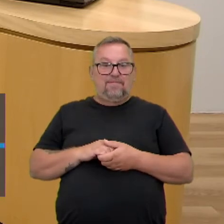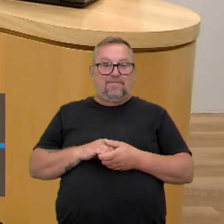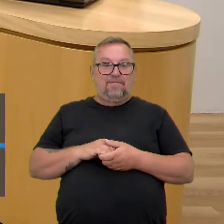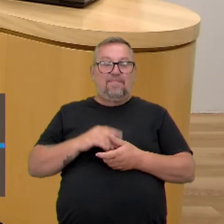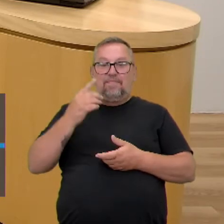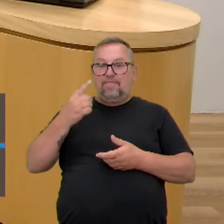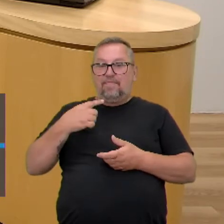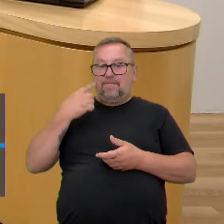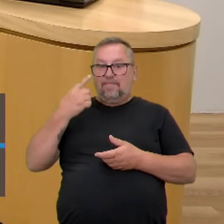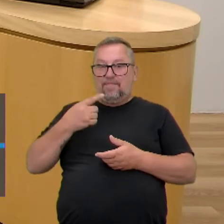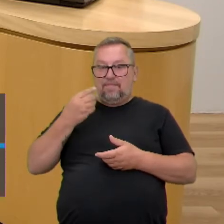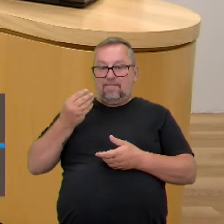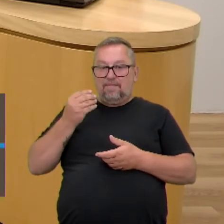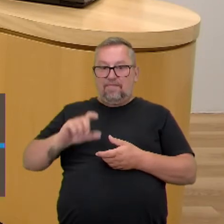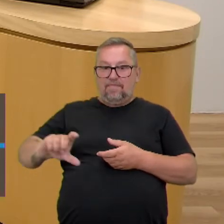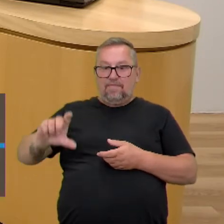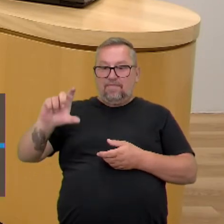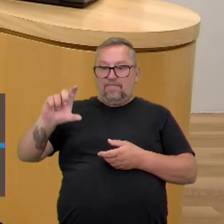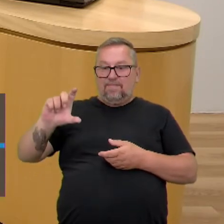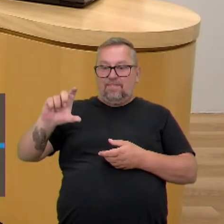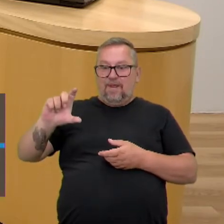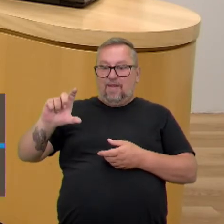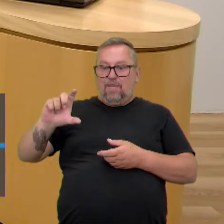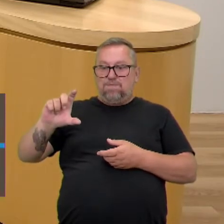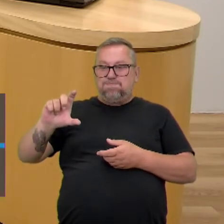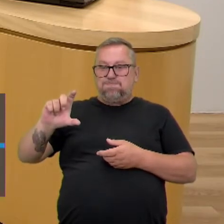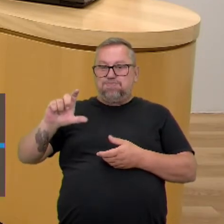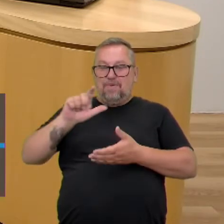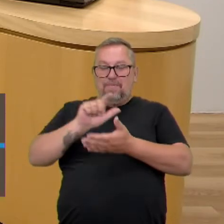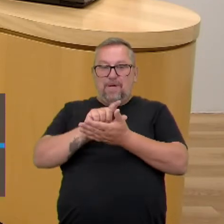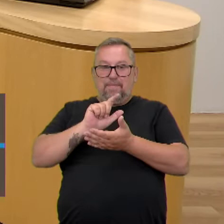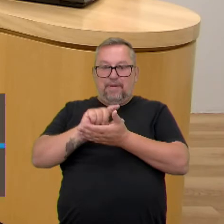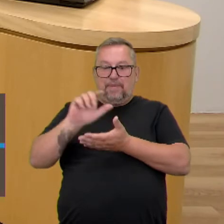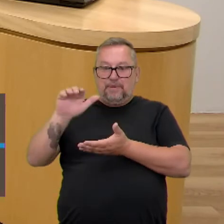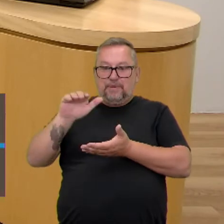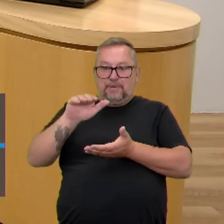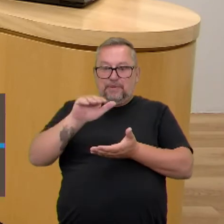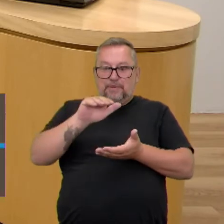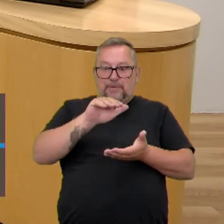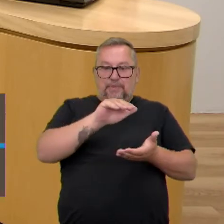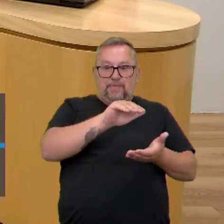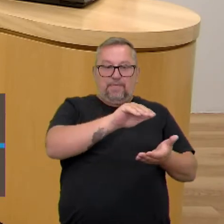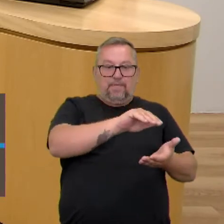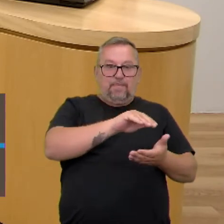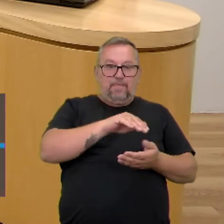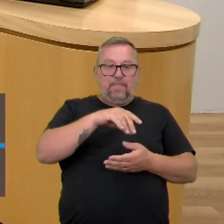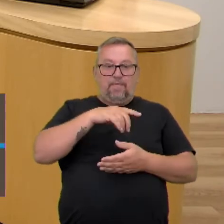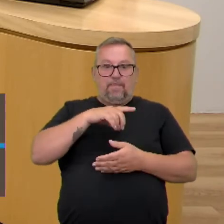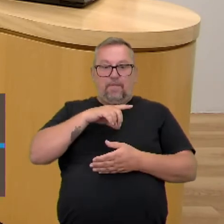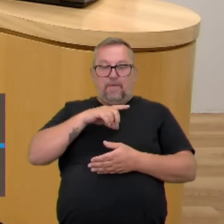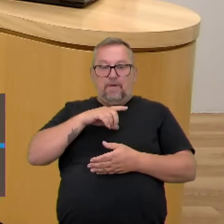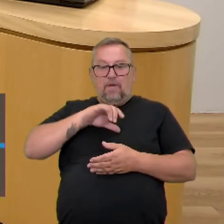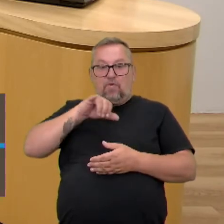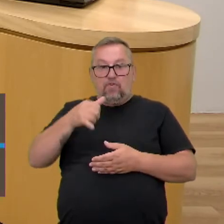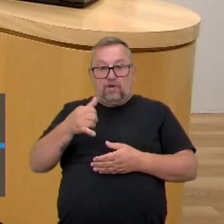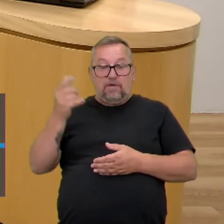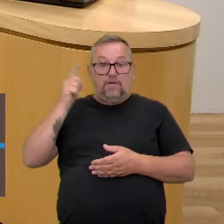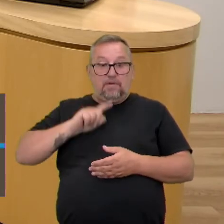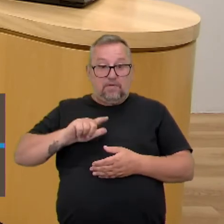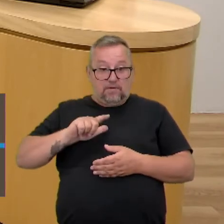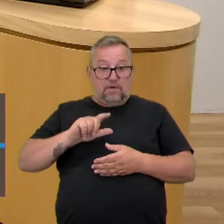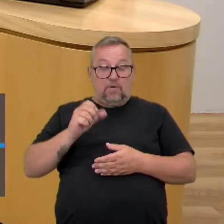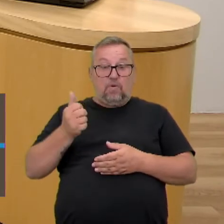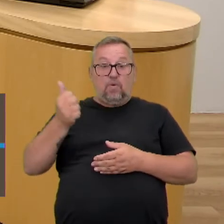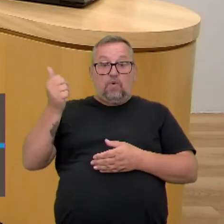advogado que te entrega um calhamaço de petição para o juiz, ou de defesa, ou de acusação, tem muito menos chance de sucesso